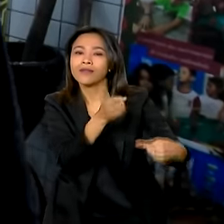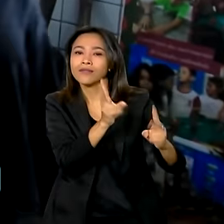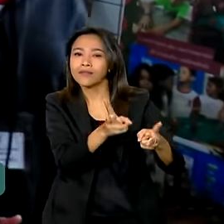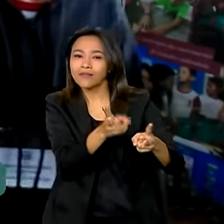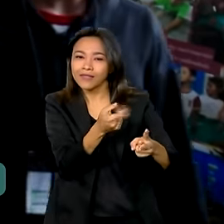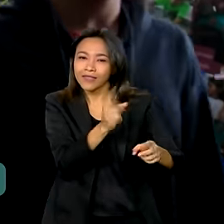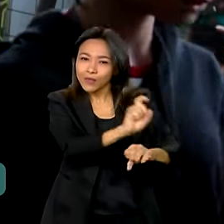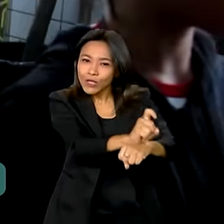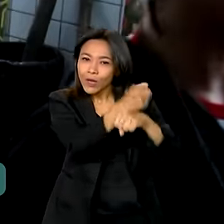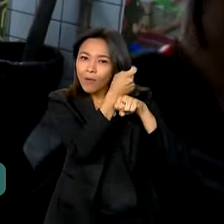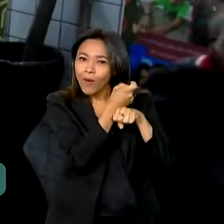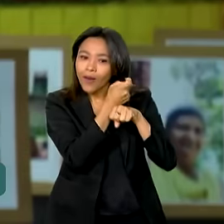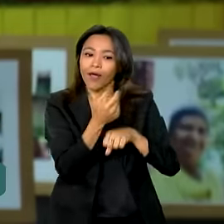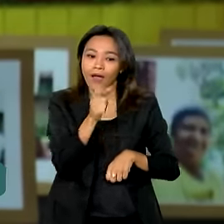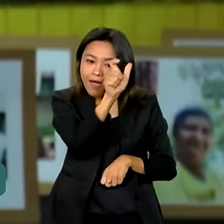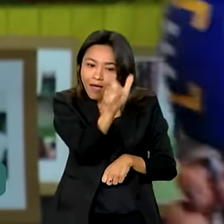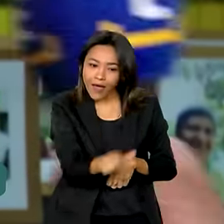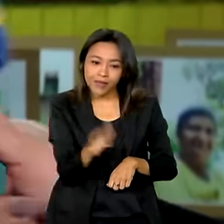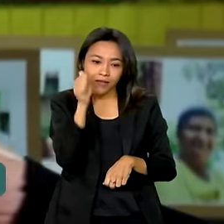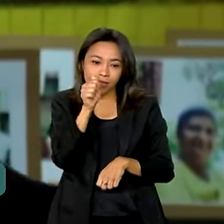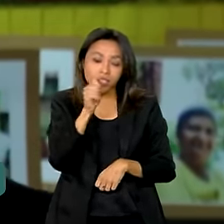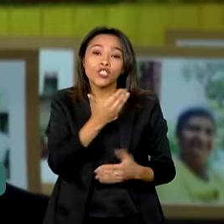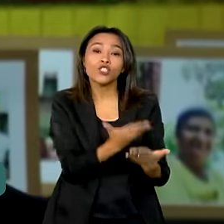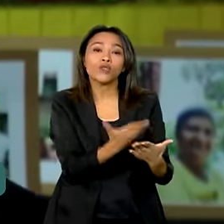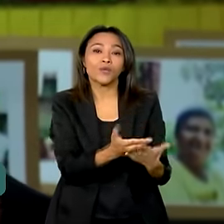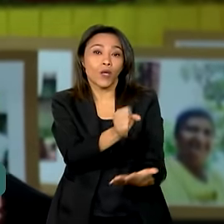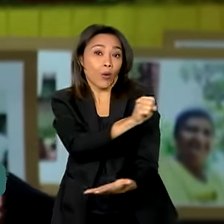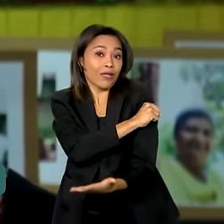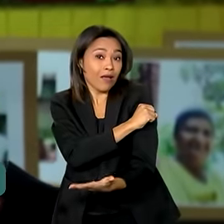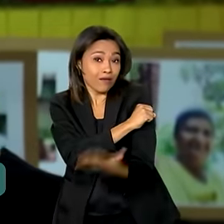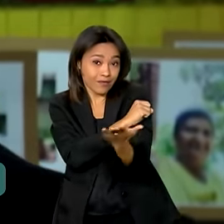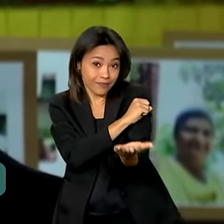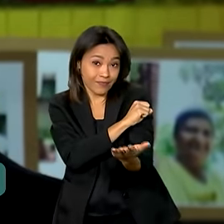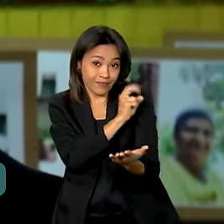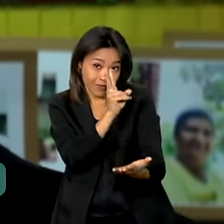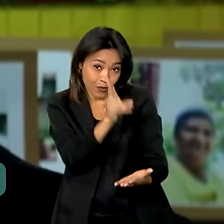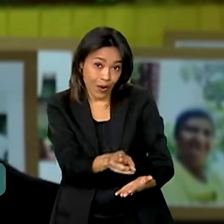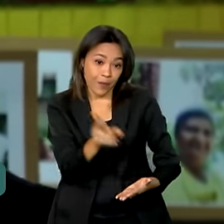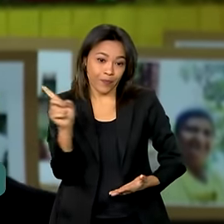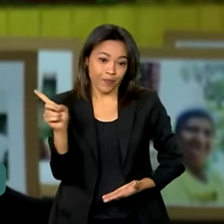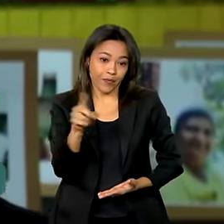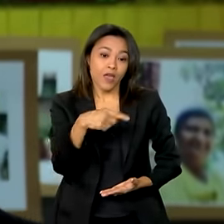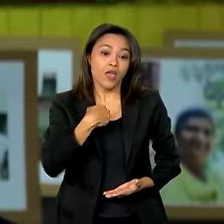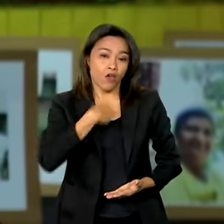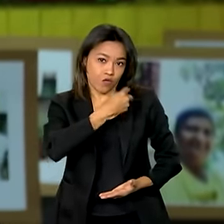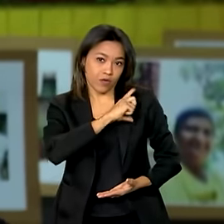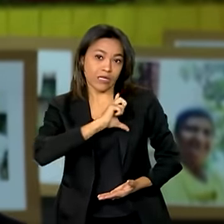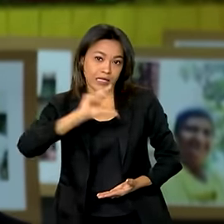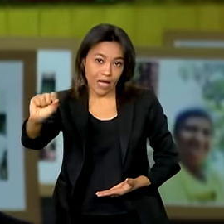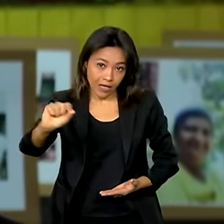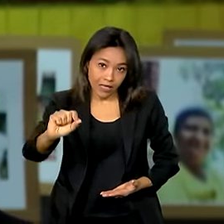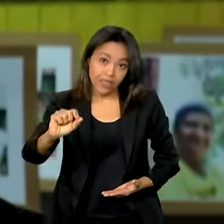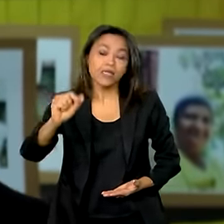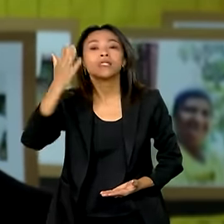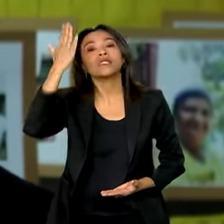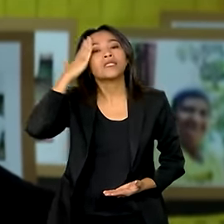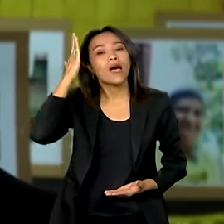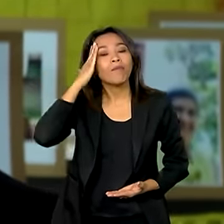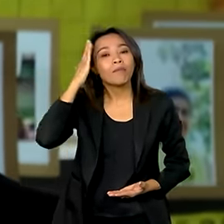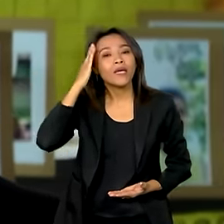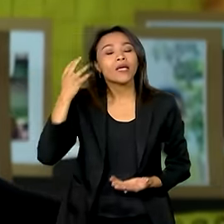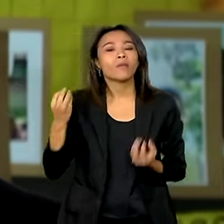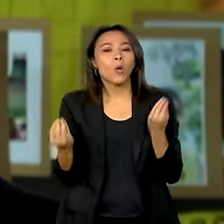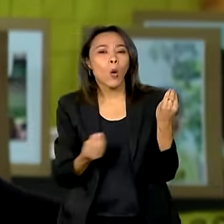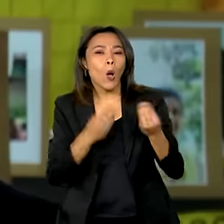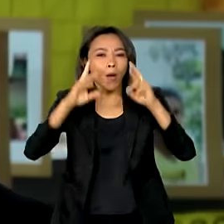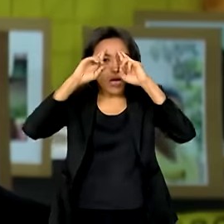quilombolas. A Thaísa, curso oitavo ano na mesma escola. Eu vou sair, mas vou sair com, sabendo já, lidar